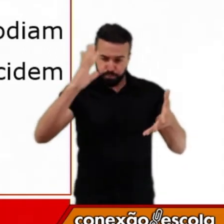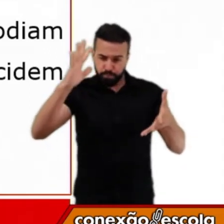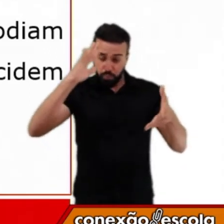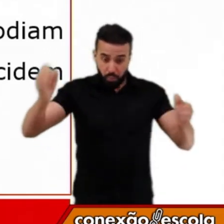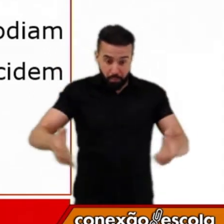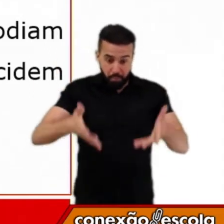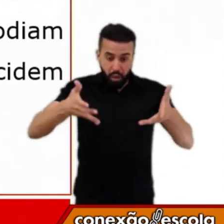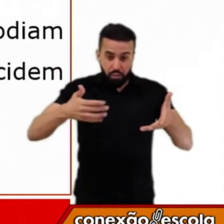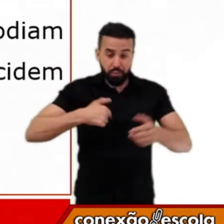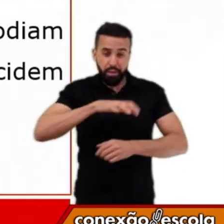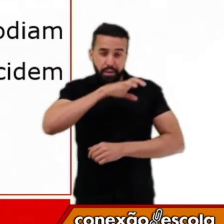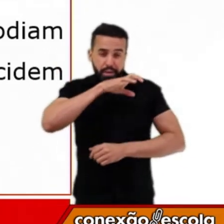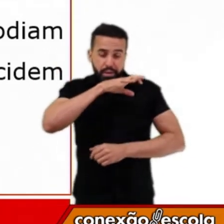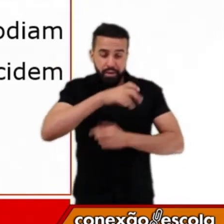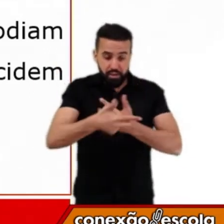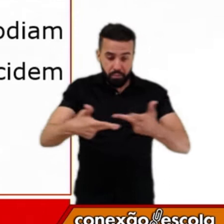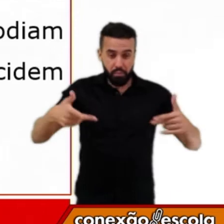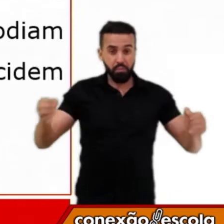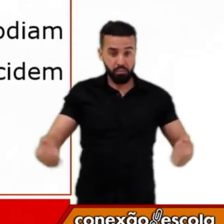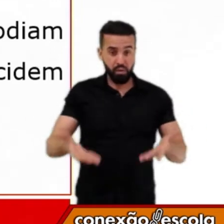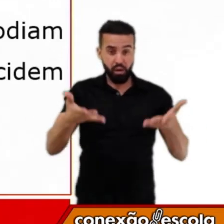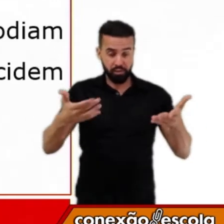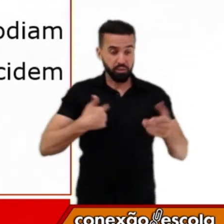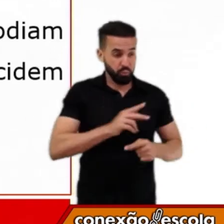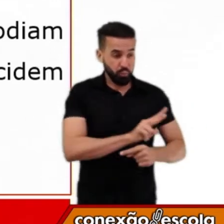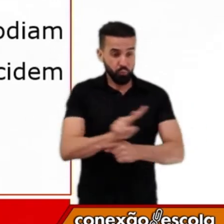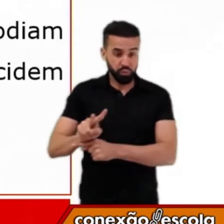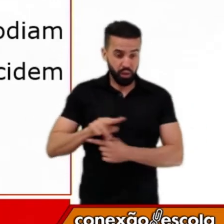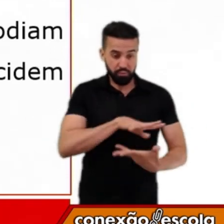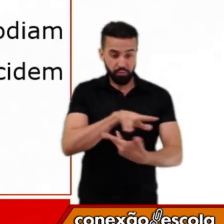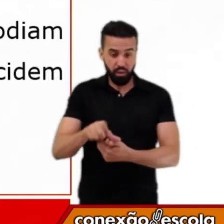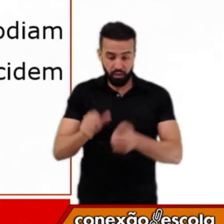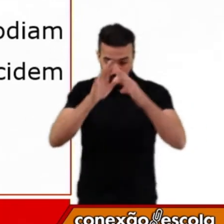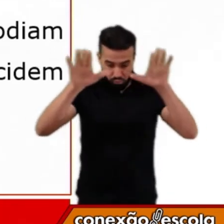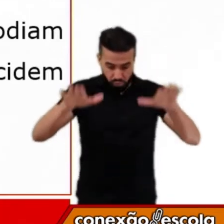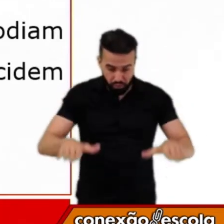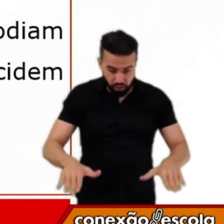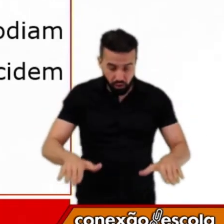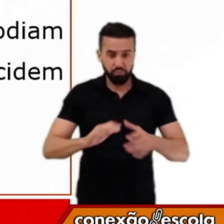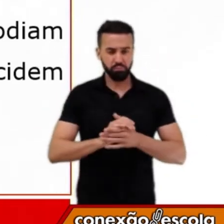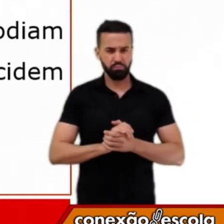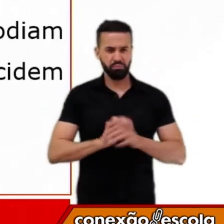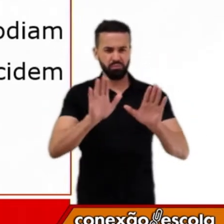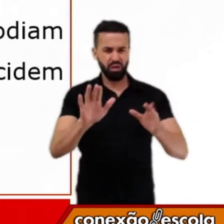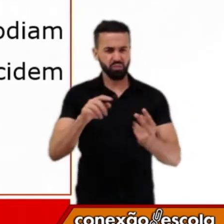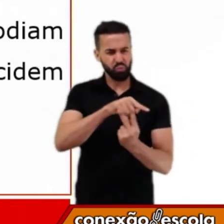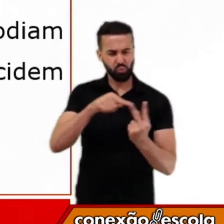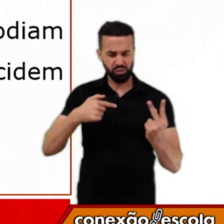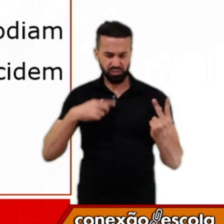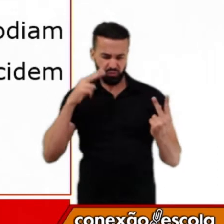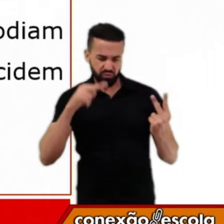serviriam para tomar conta da Terra e adorar os criadores. Mas vendo que os animais não podiam falar e não